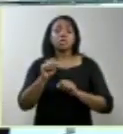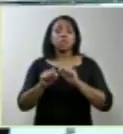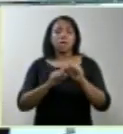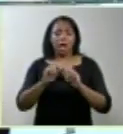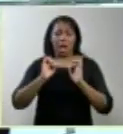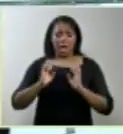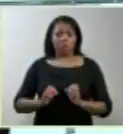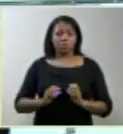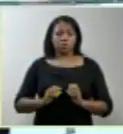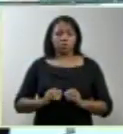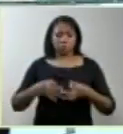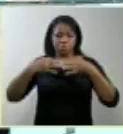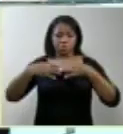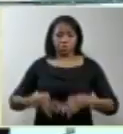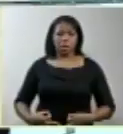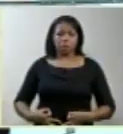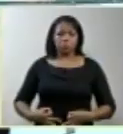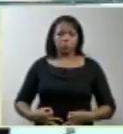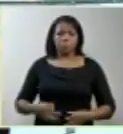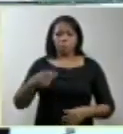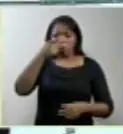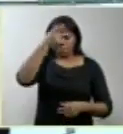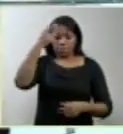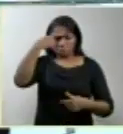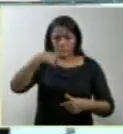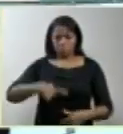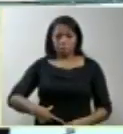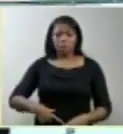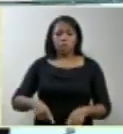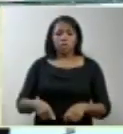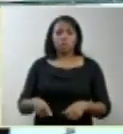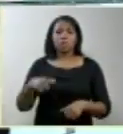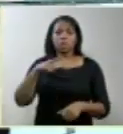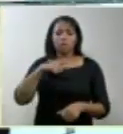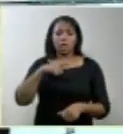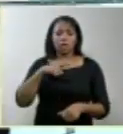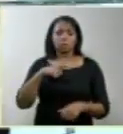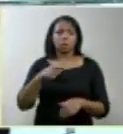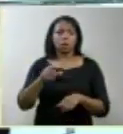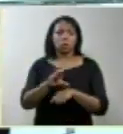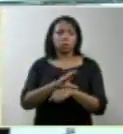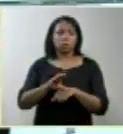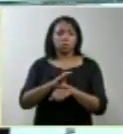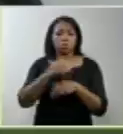ética da dignidade humana, que é a ética que embasa a nossa Constituição. Muito obrigada.